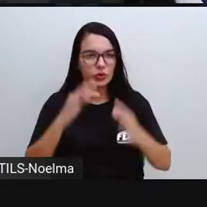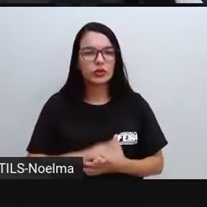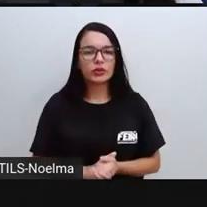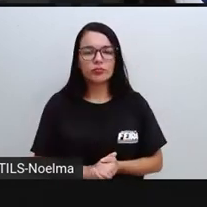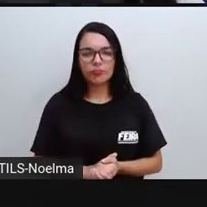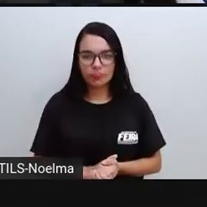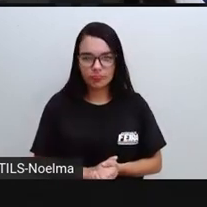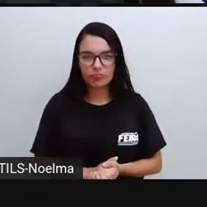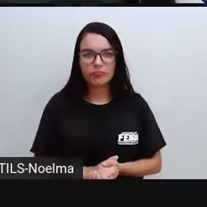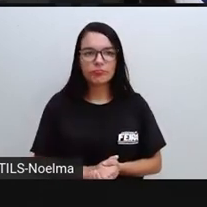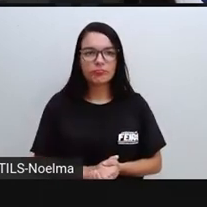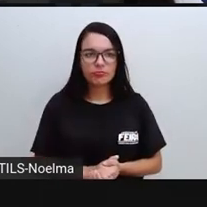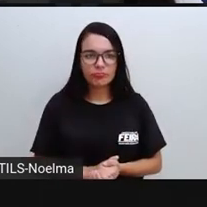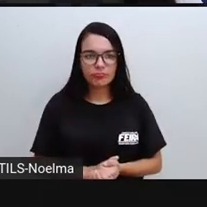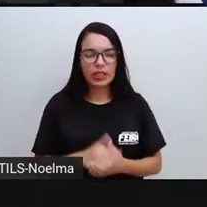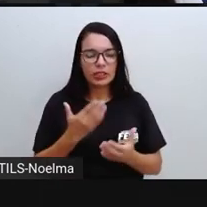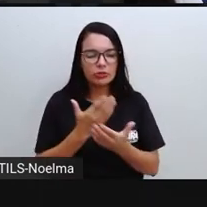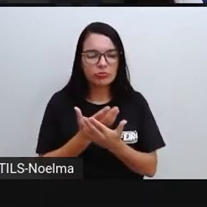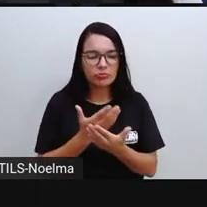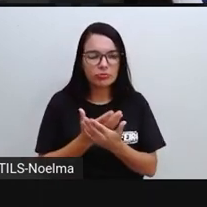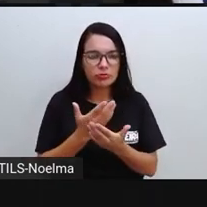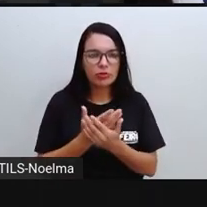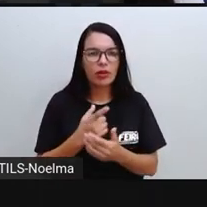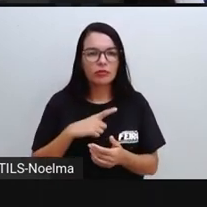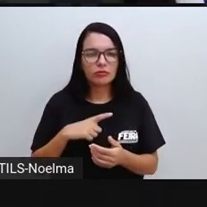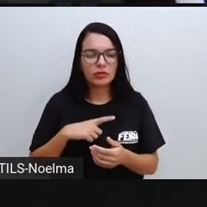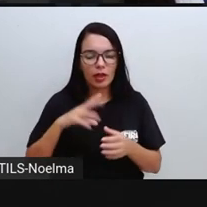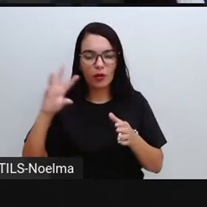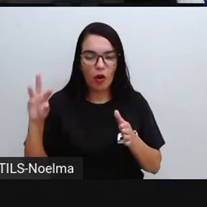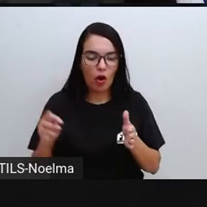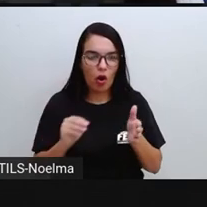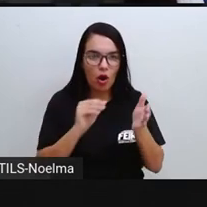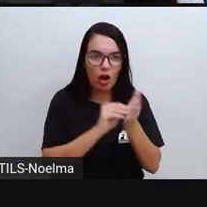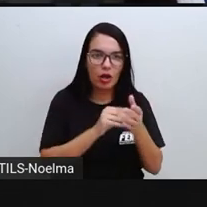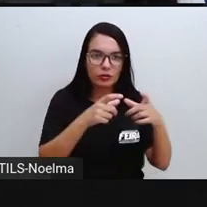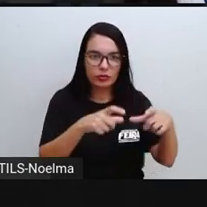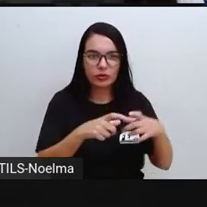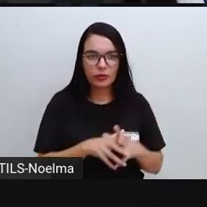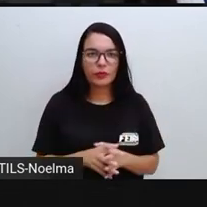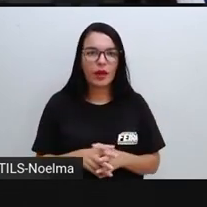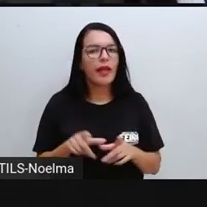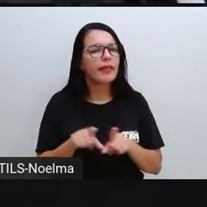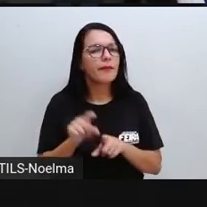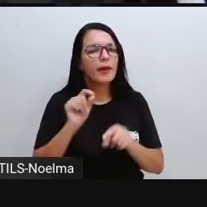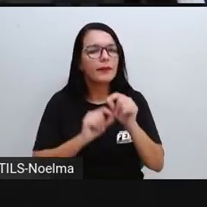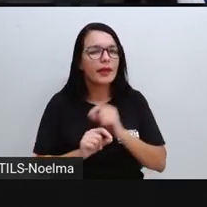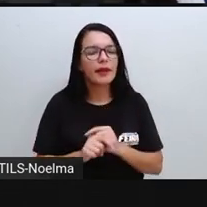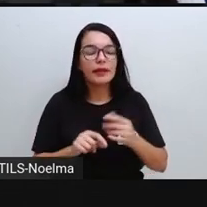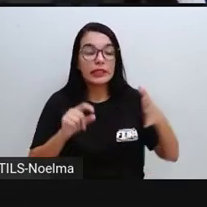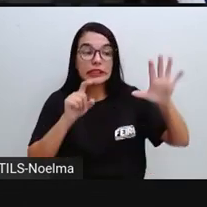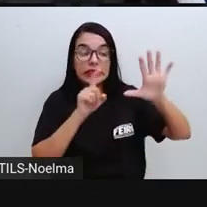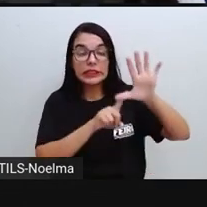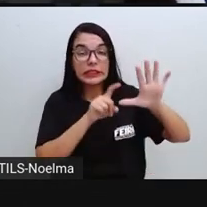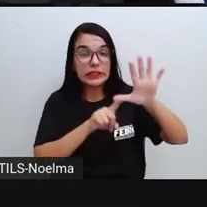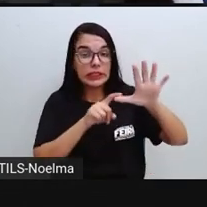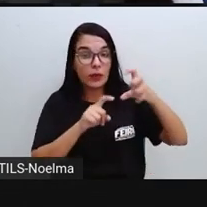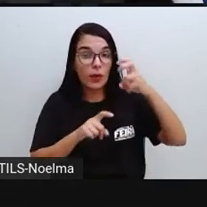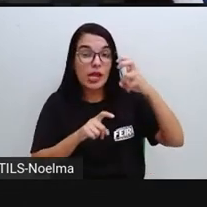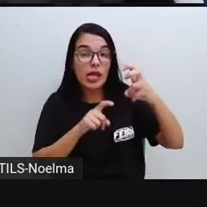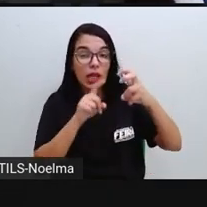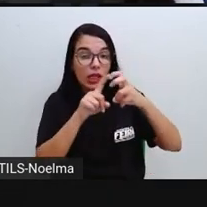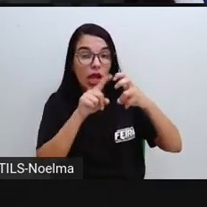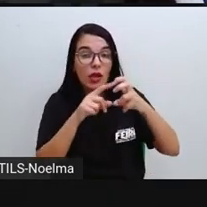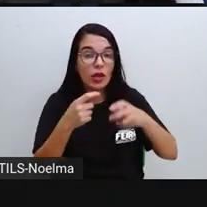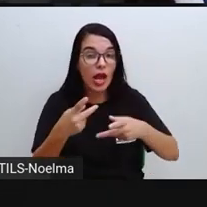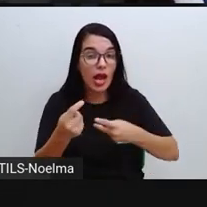cientistas, os estudiosos, a gente vai colocar aí dentro desse setor. E já o setor quenário